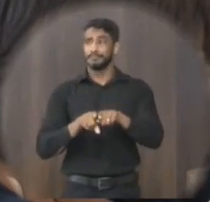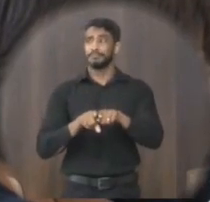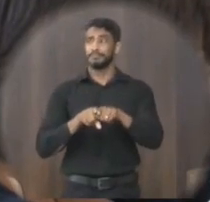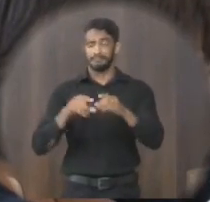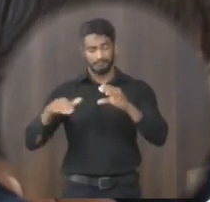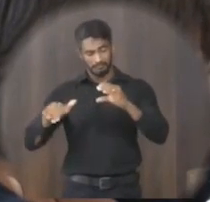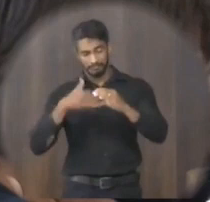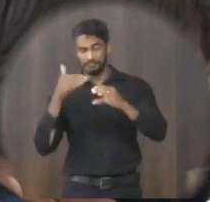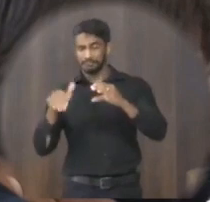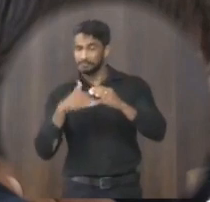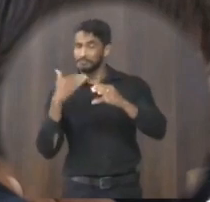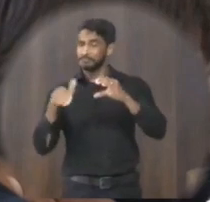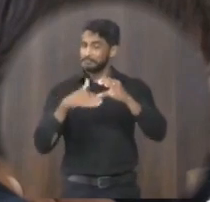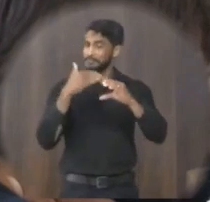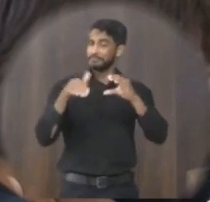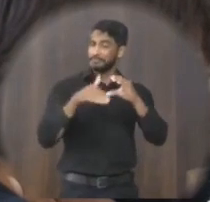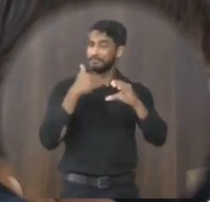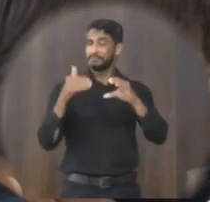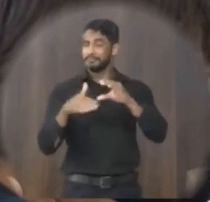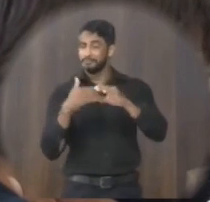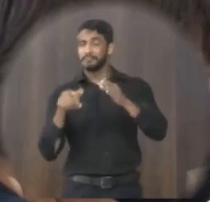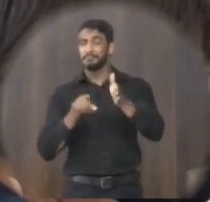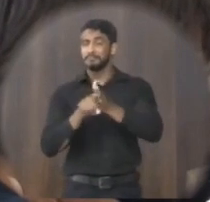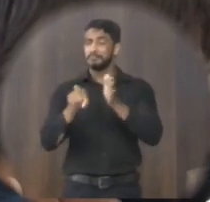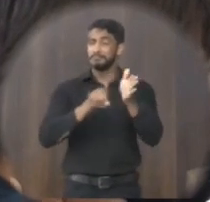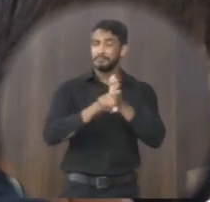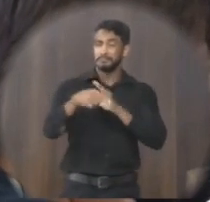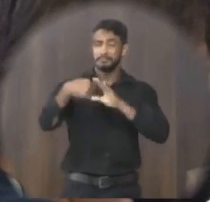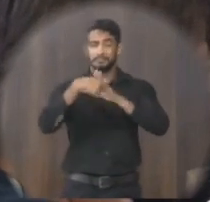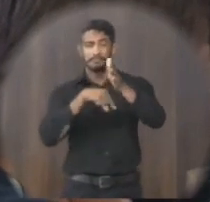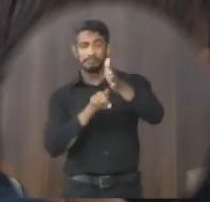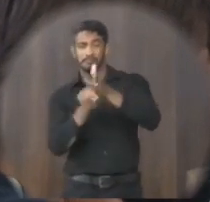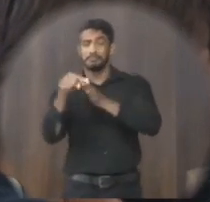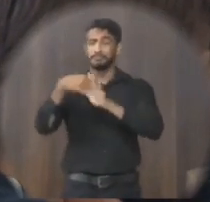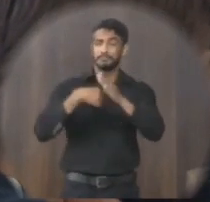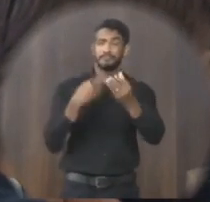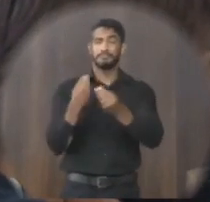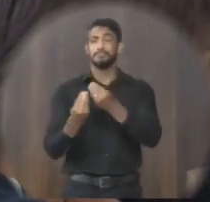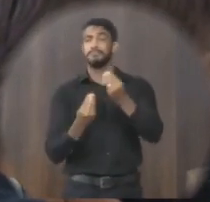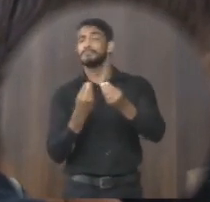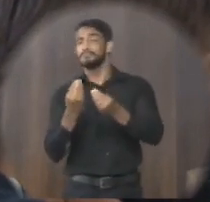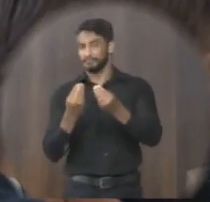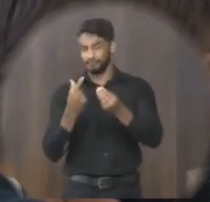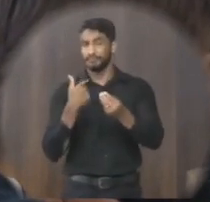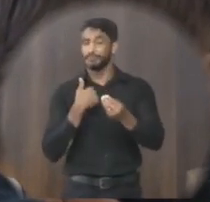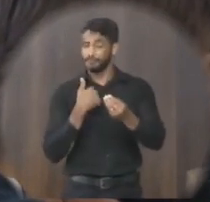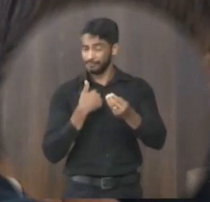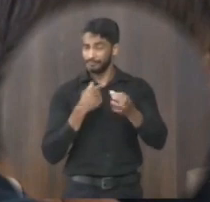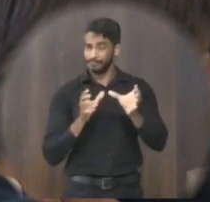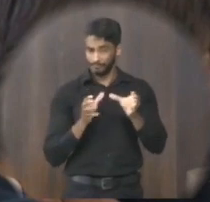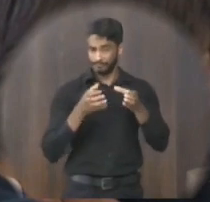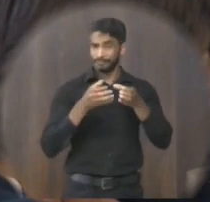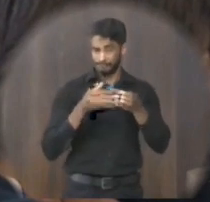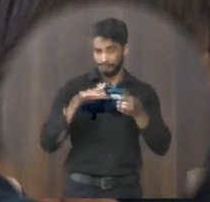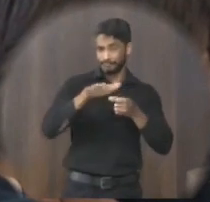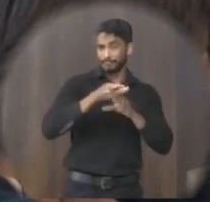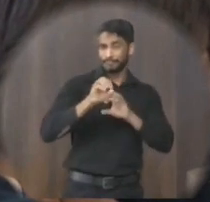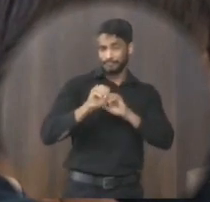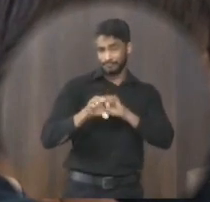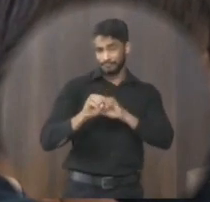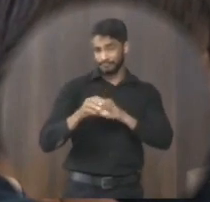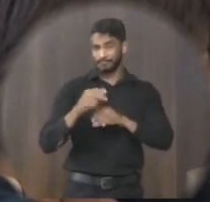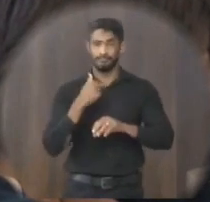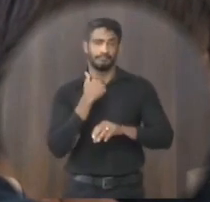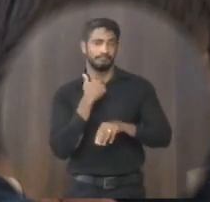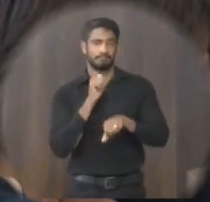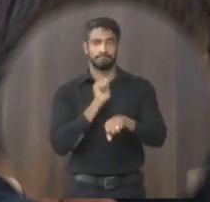mandam mensagem as pessoas mandam mensagem questionando e como membro da comissão de educação eu não posso me